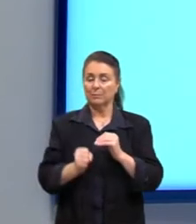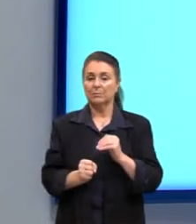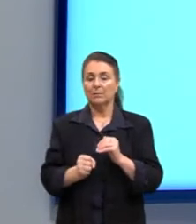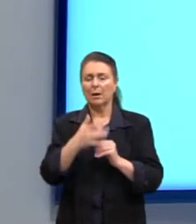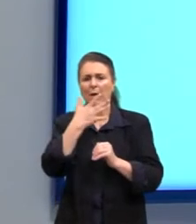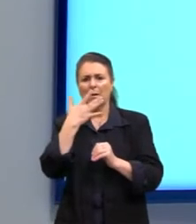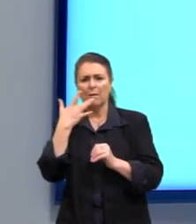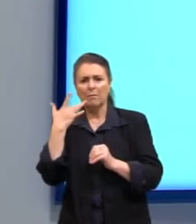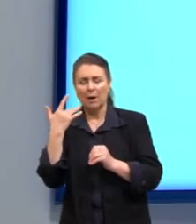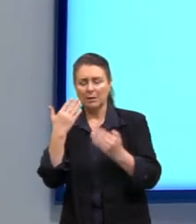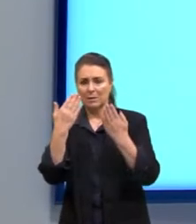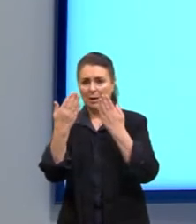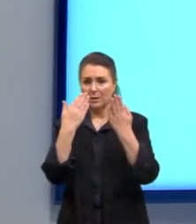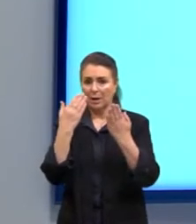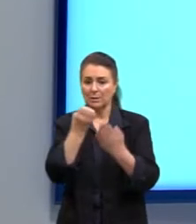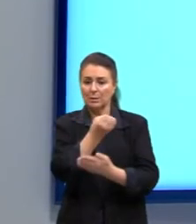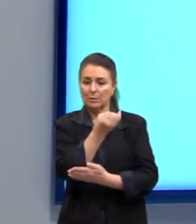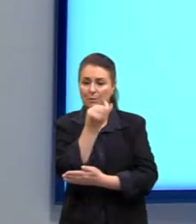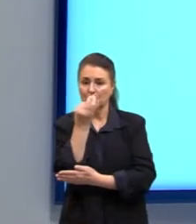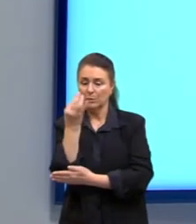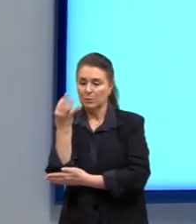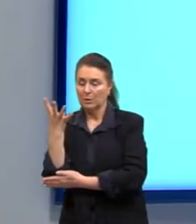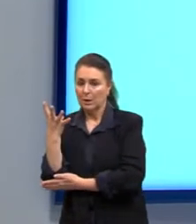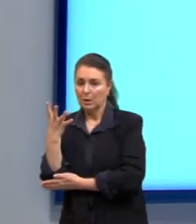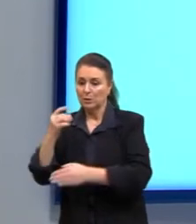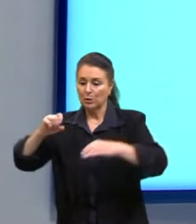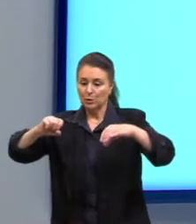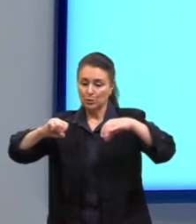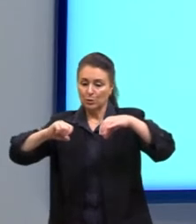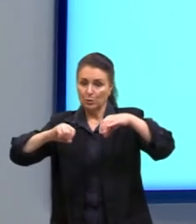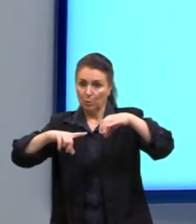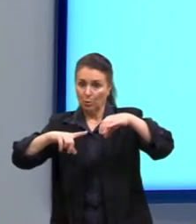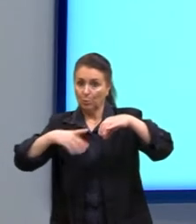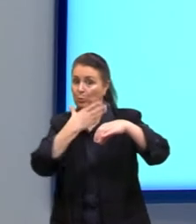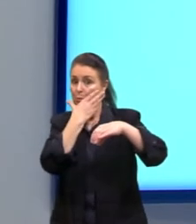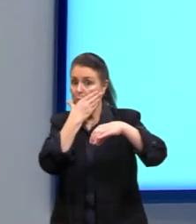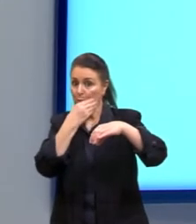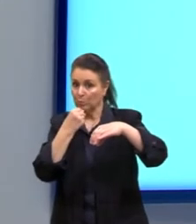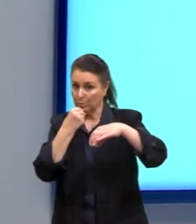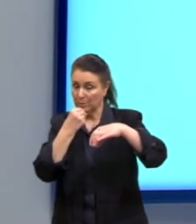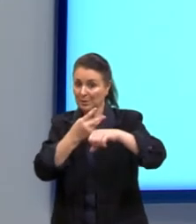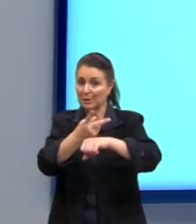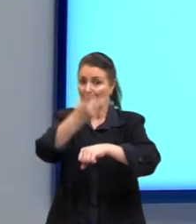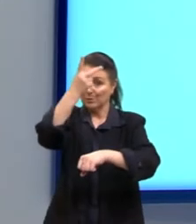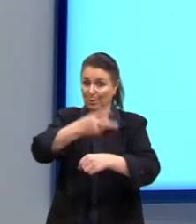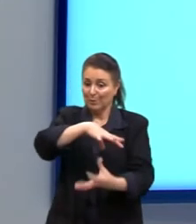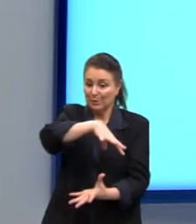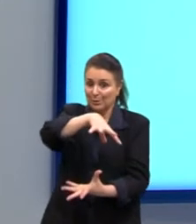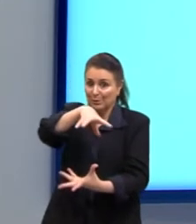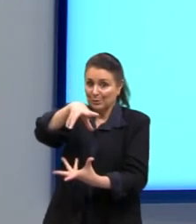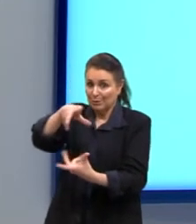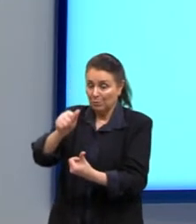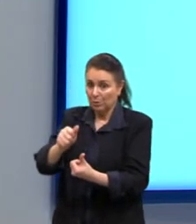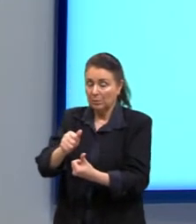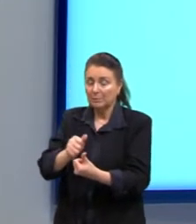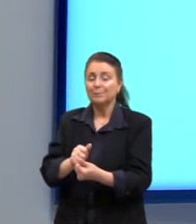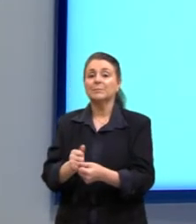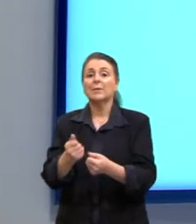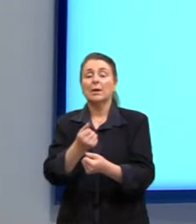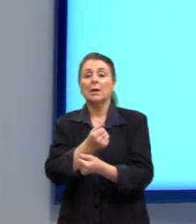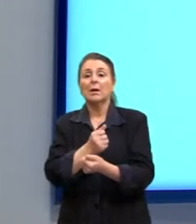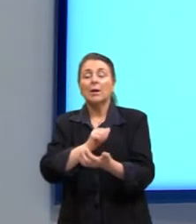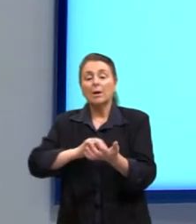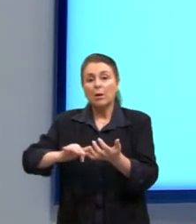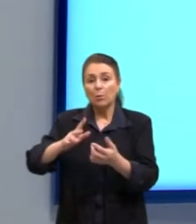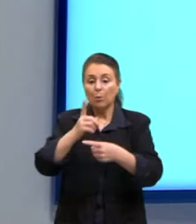quantidade de gols marcados por esses artilheiros nas referidas Copas, foi calculada a mediana da